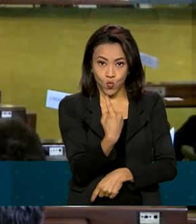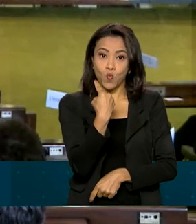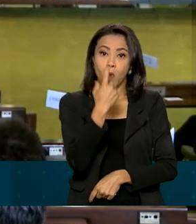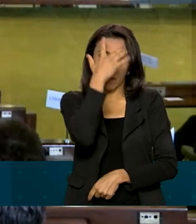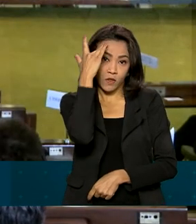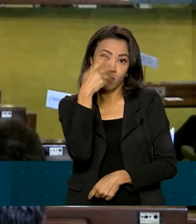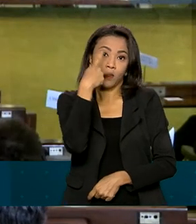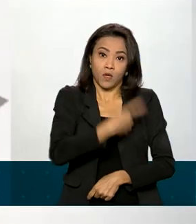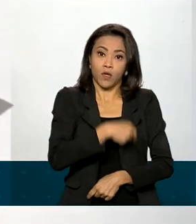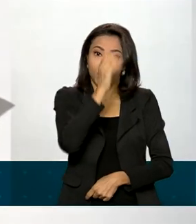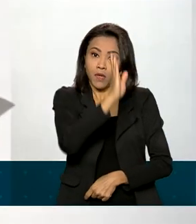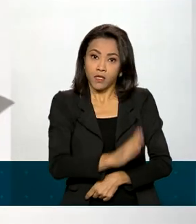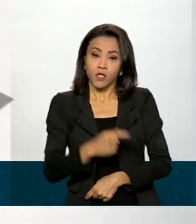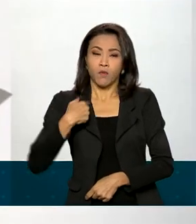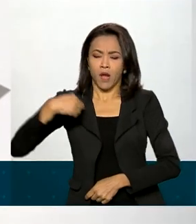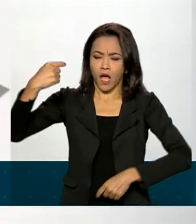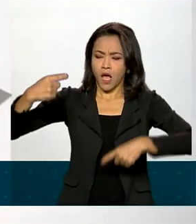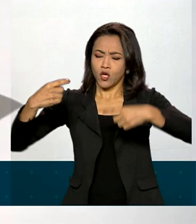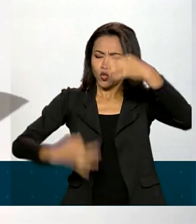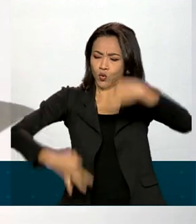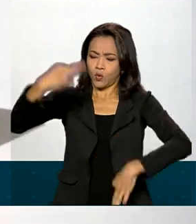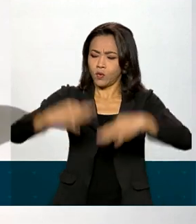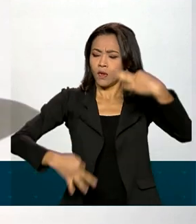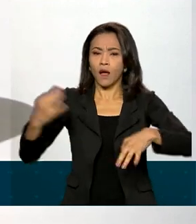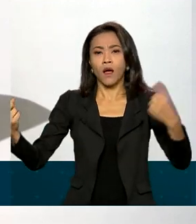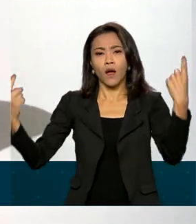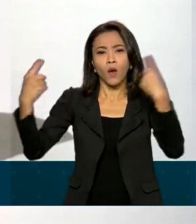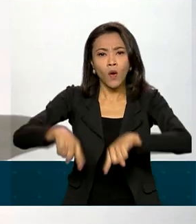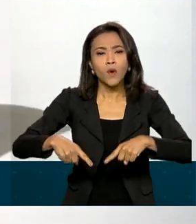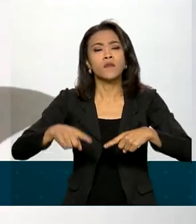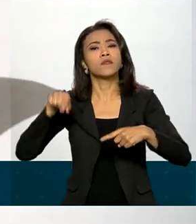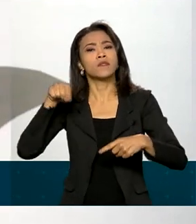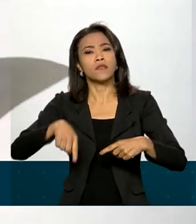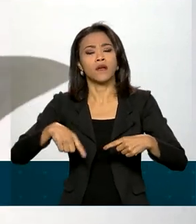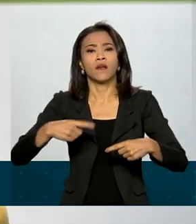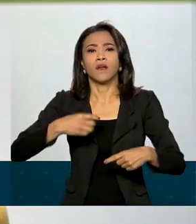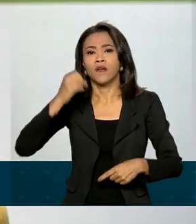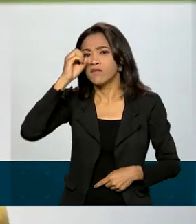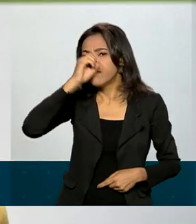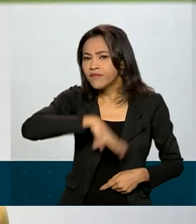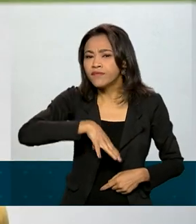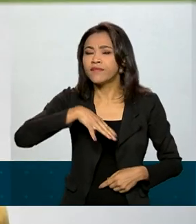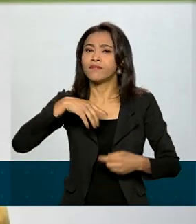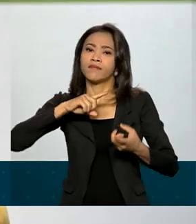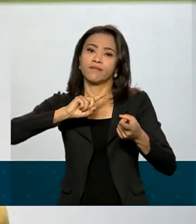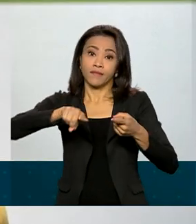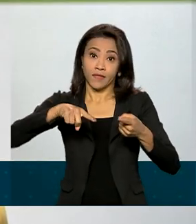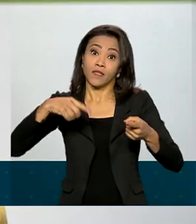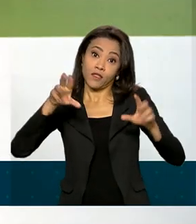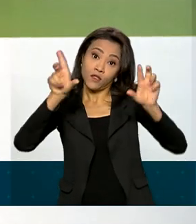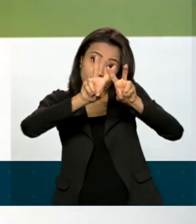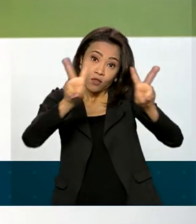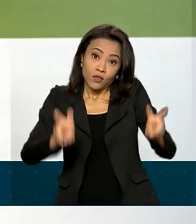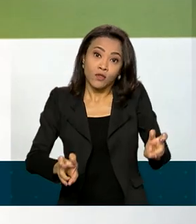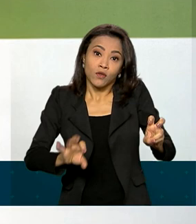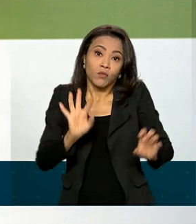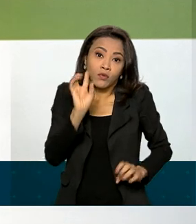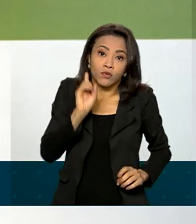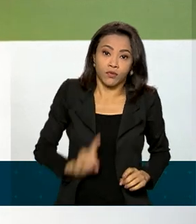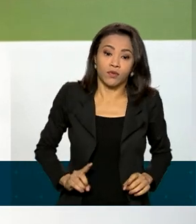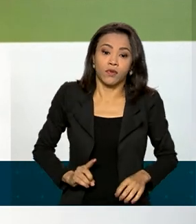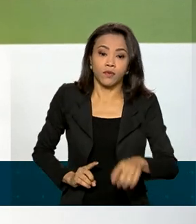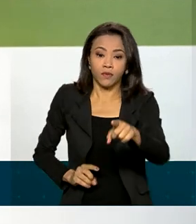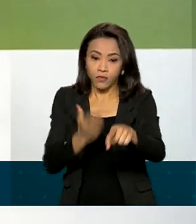competem julgar violações graves contra o direito e a liberdade cometidas pelos Estados-membros. O ministro das